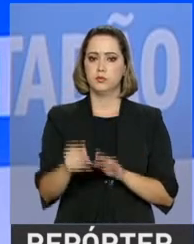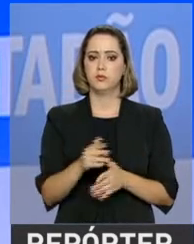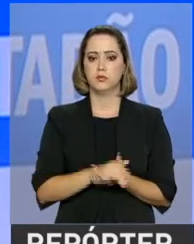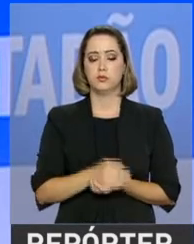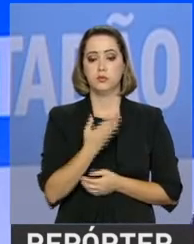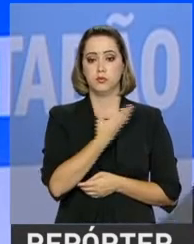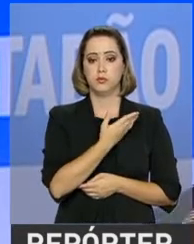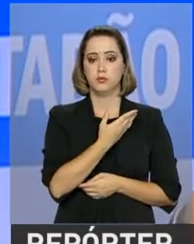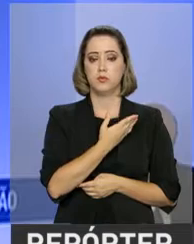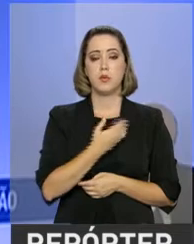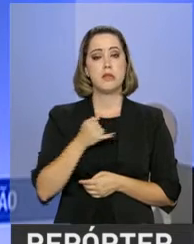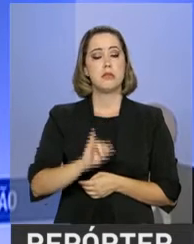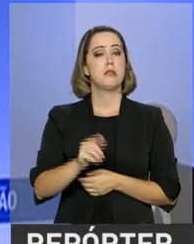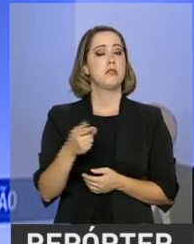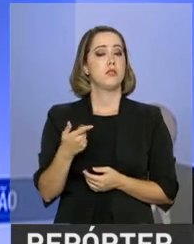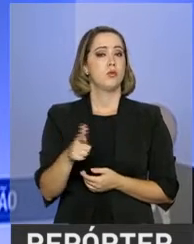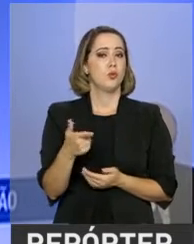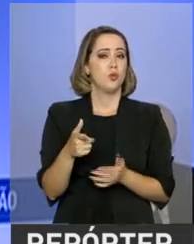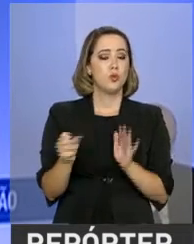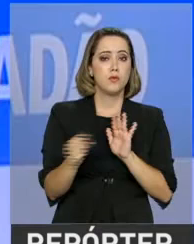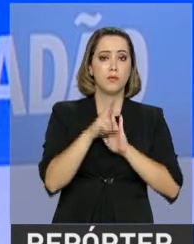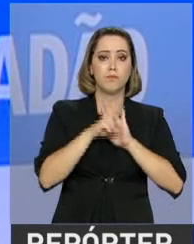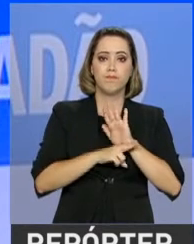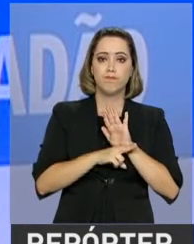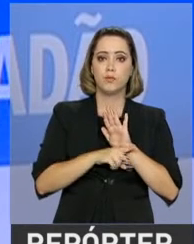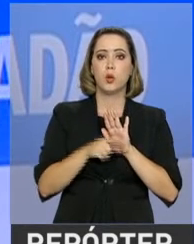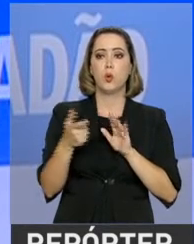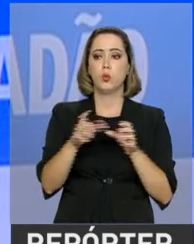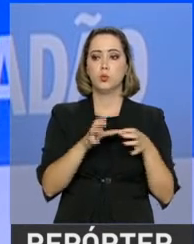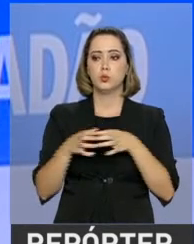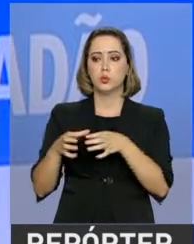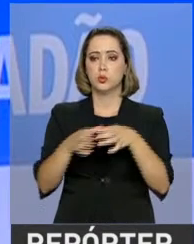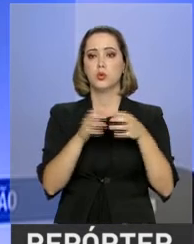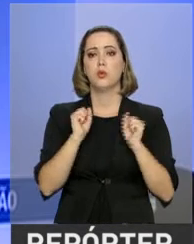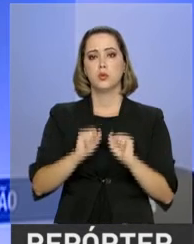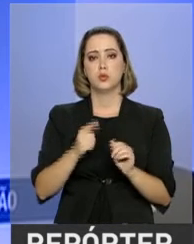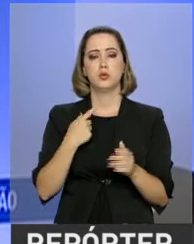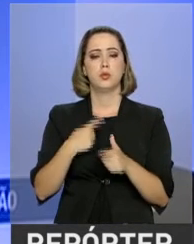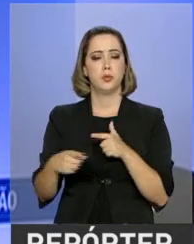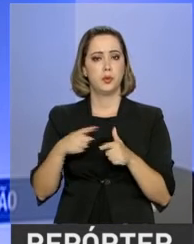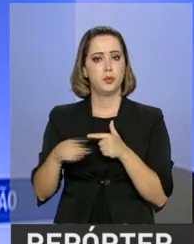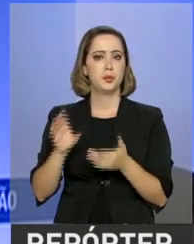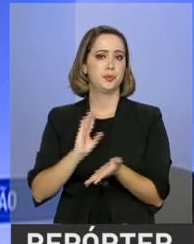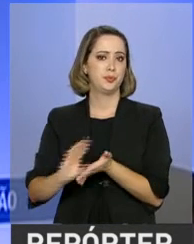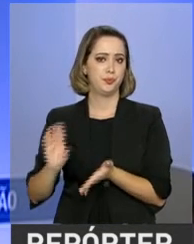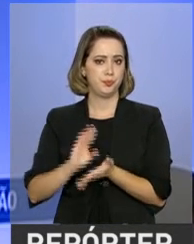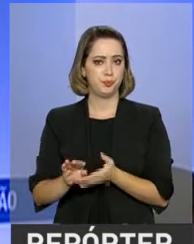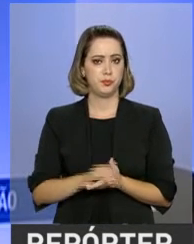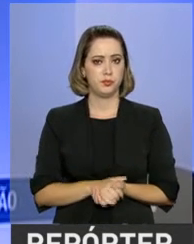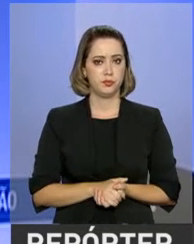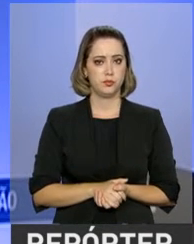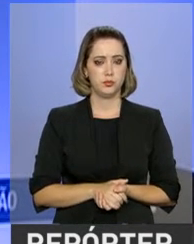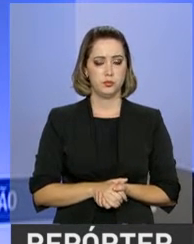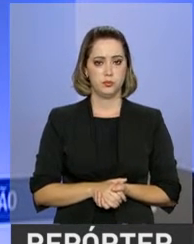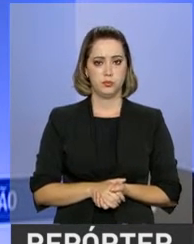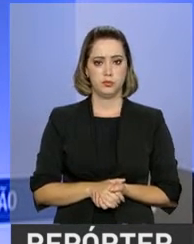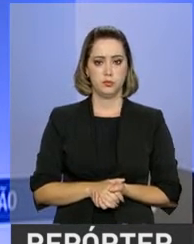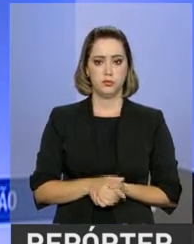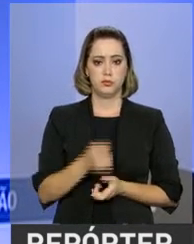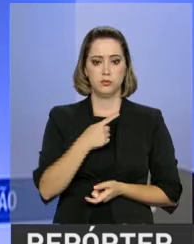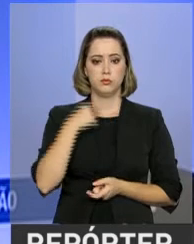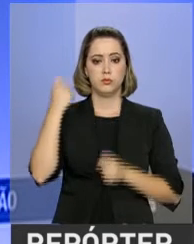Henrique Meirelles, sem a reforma, outros setores podem ter os investimentos comprometidos. A sua trajetória é ainda mais preocupante, né?